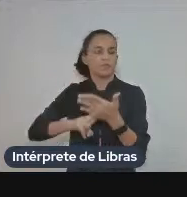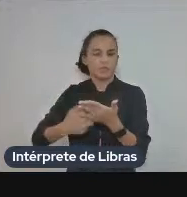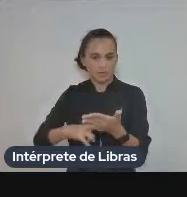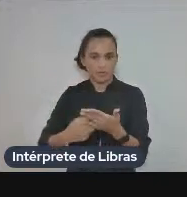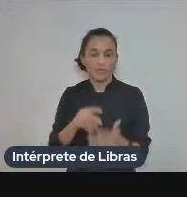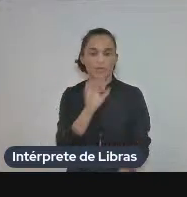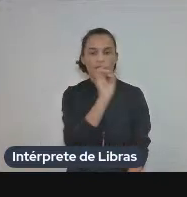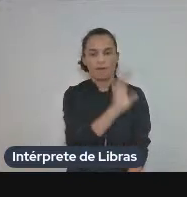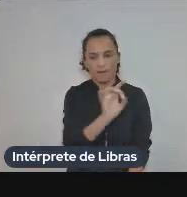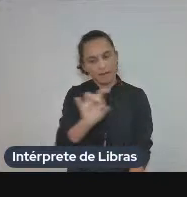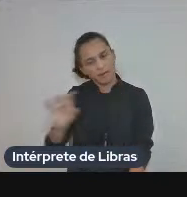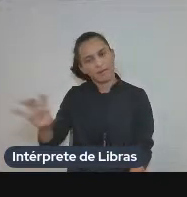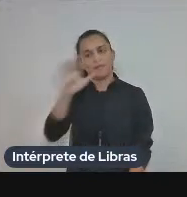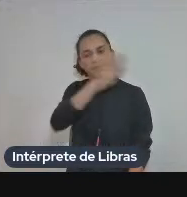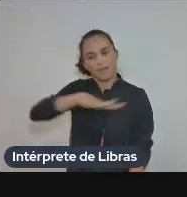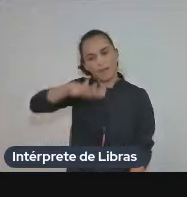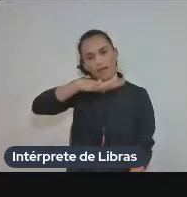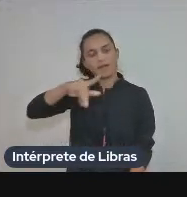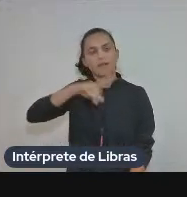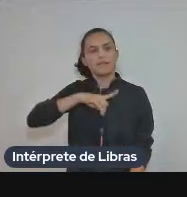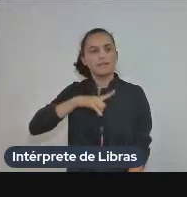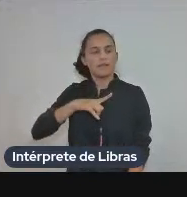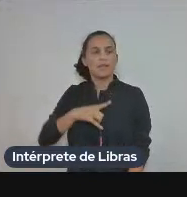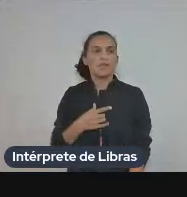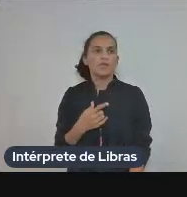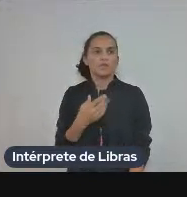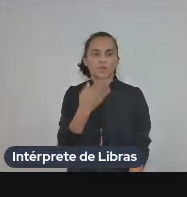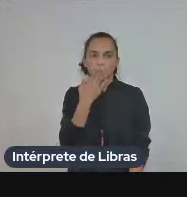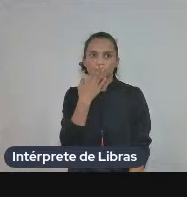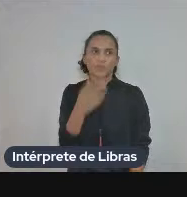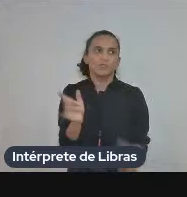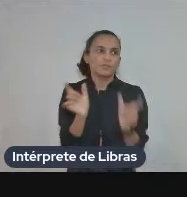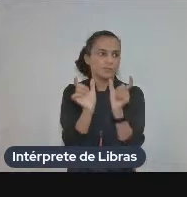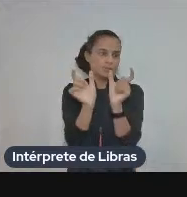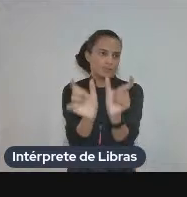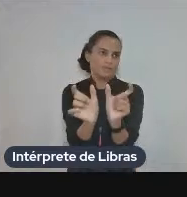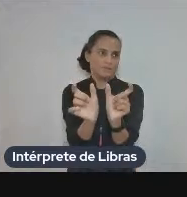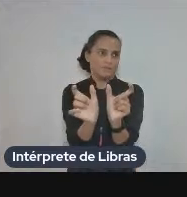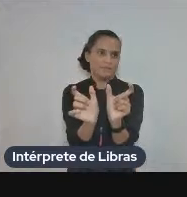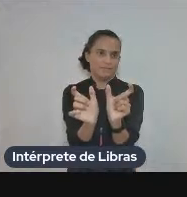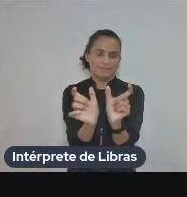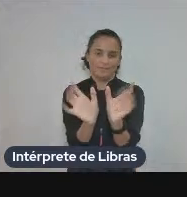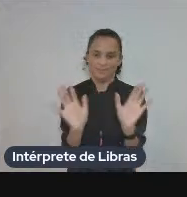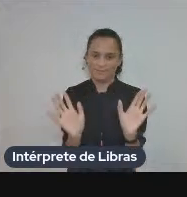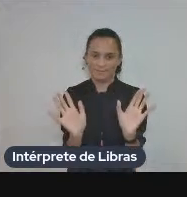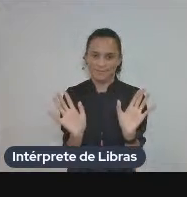suas próprias fraziologias específicas e